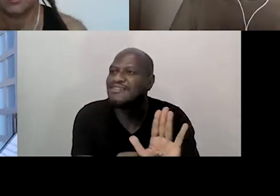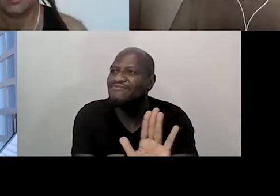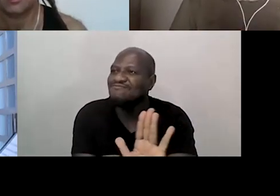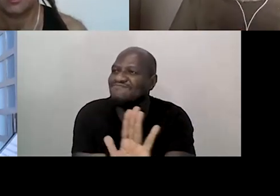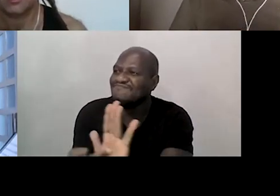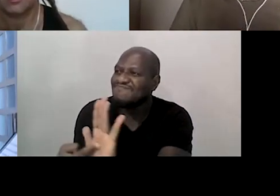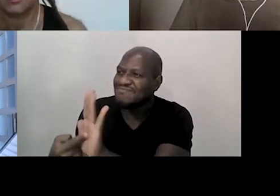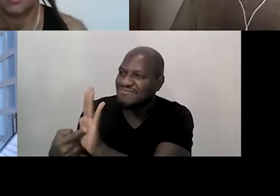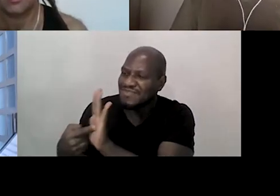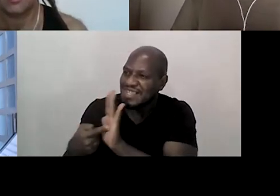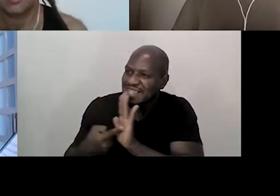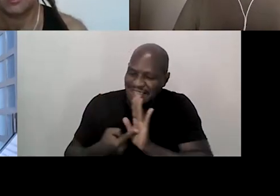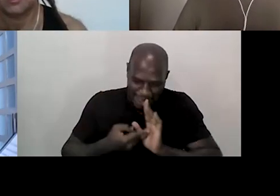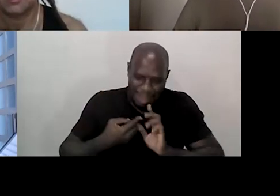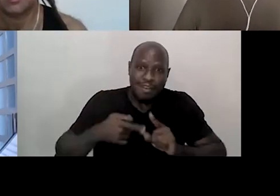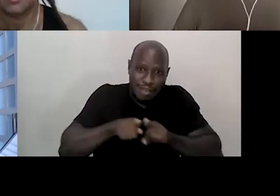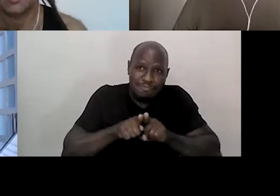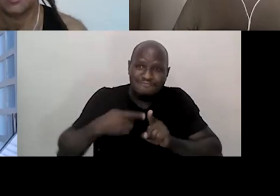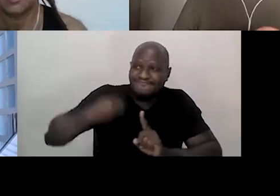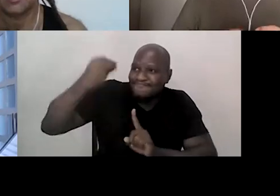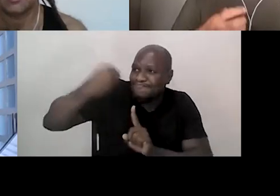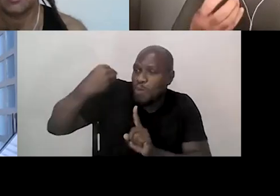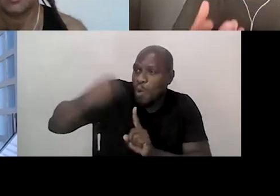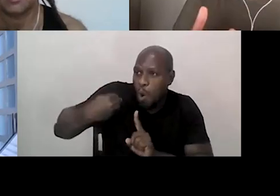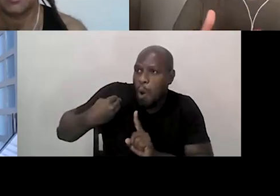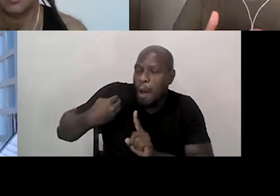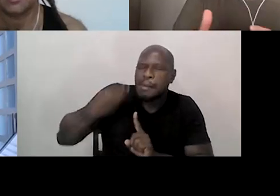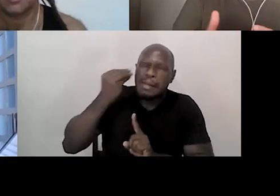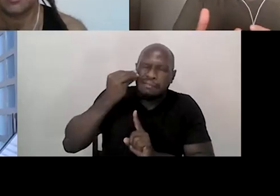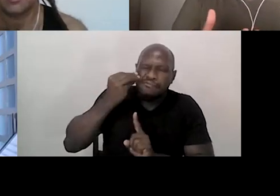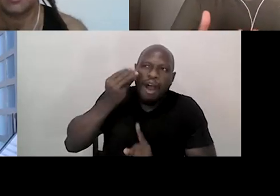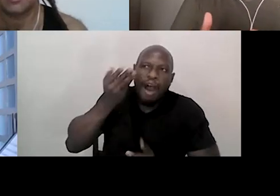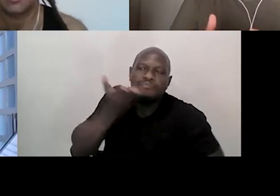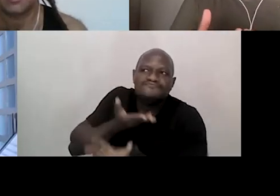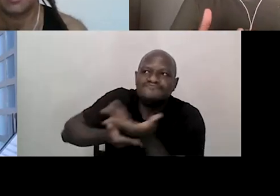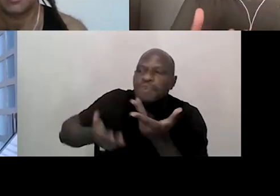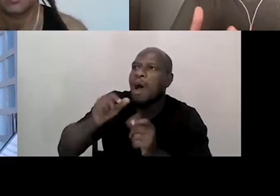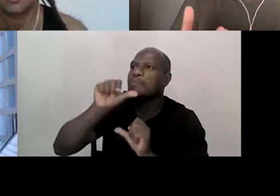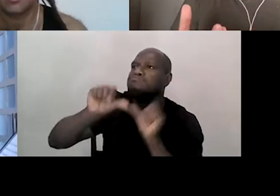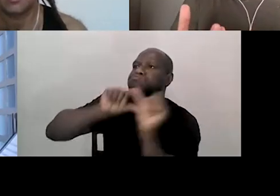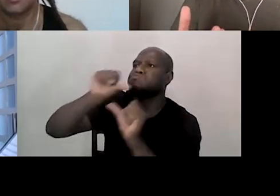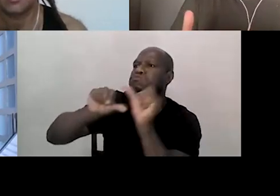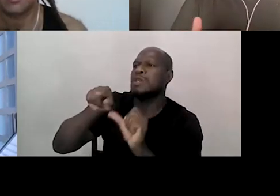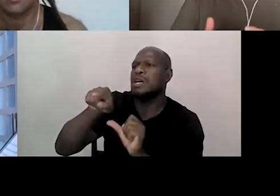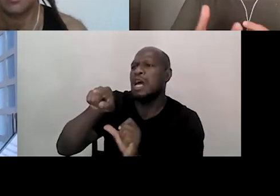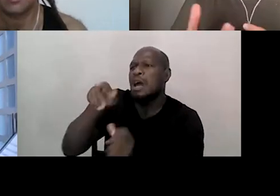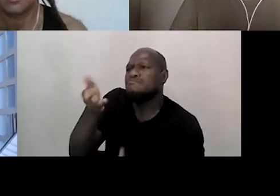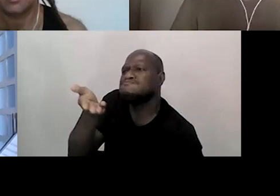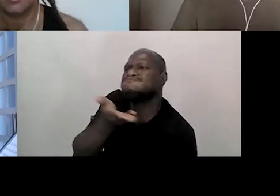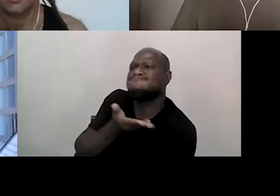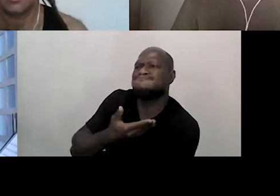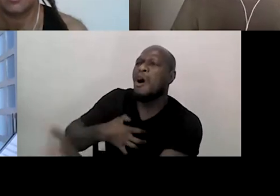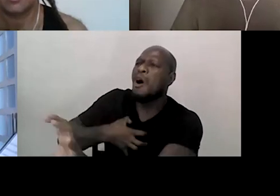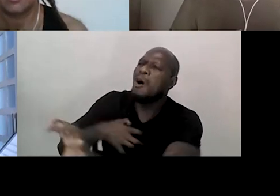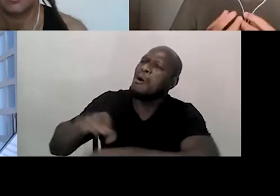vulnerabilidade também, transformar essa necessidade junto